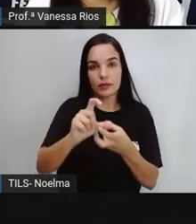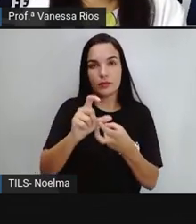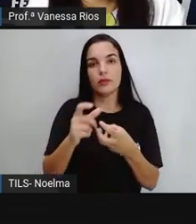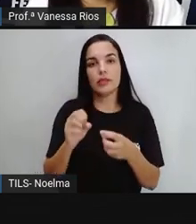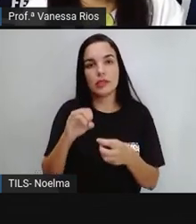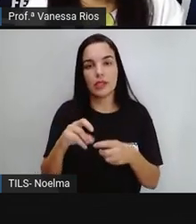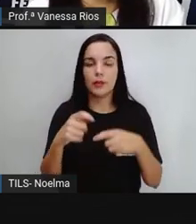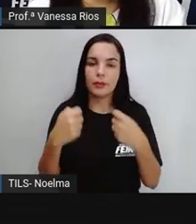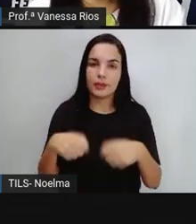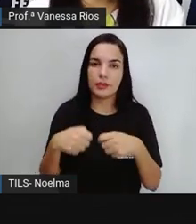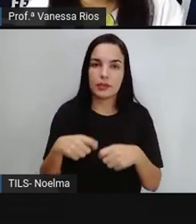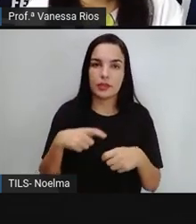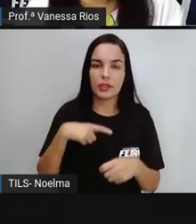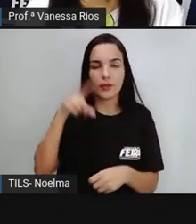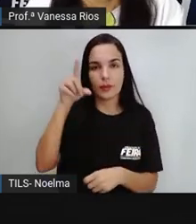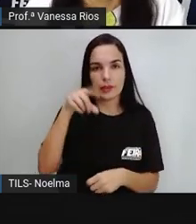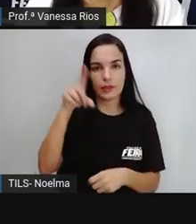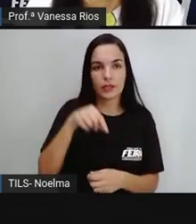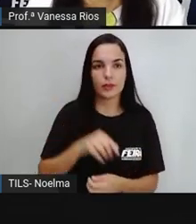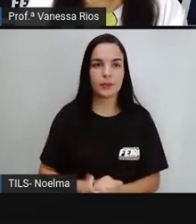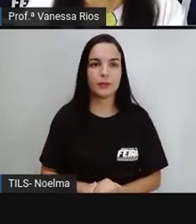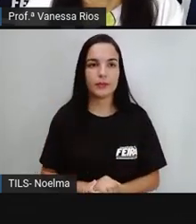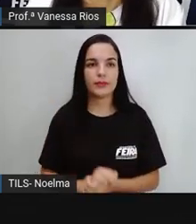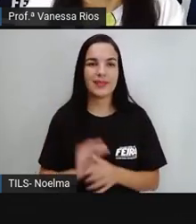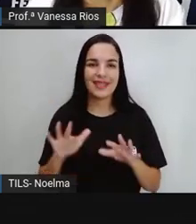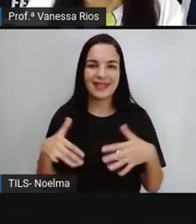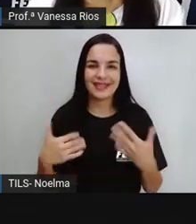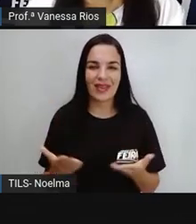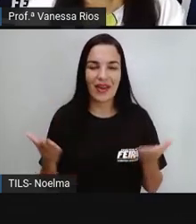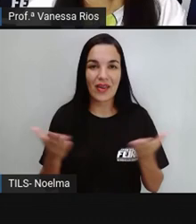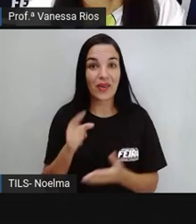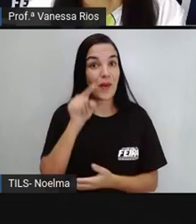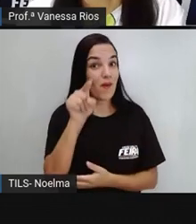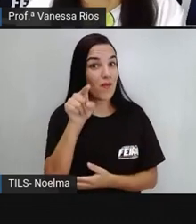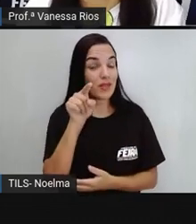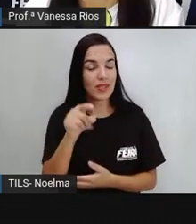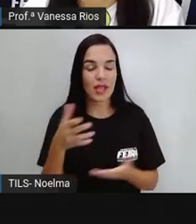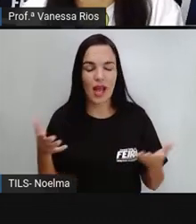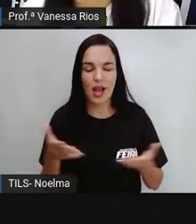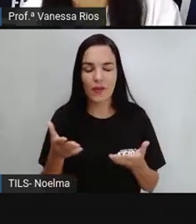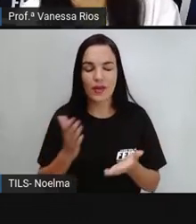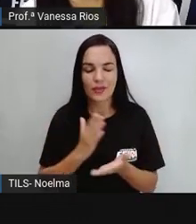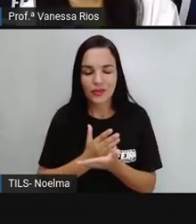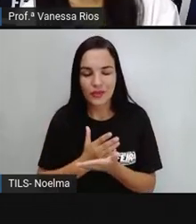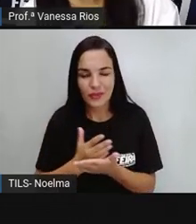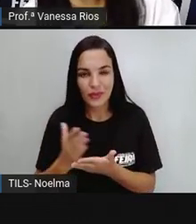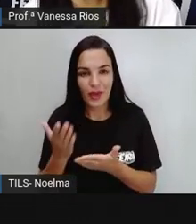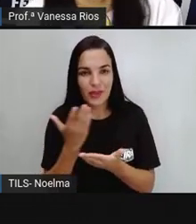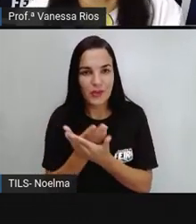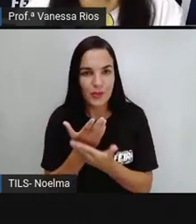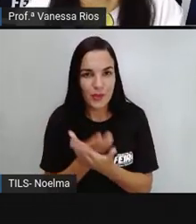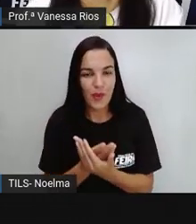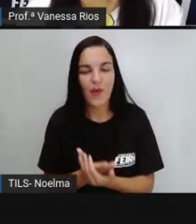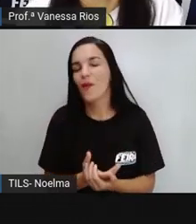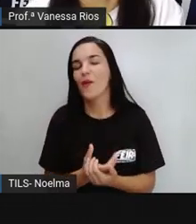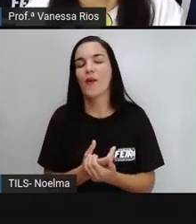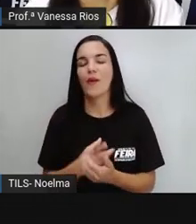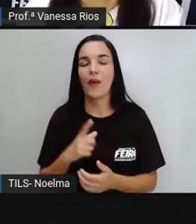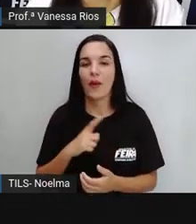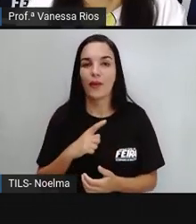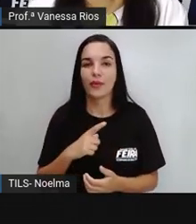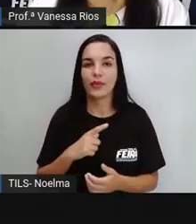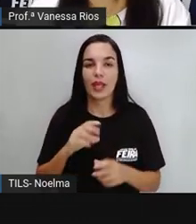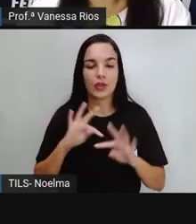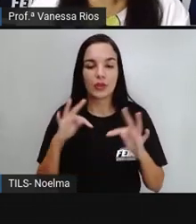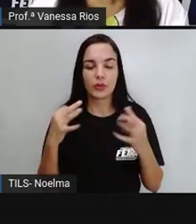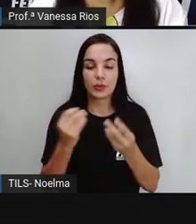caso ela precise do acento. Pois é, agora é com você. A partir de tudo que a gente estudou, a partir de todas